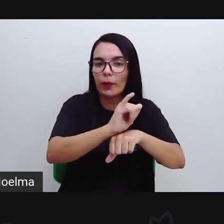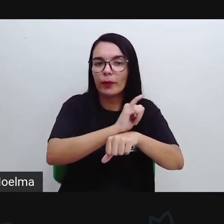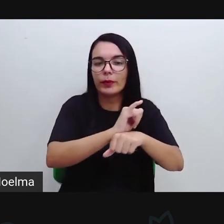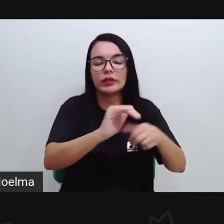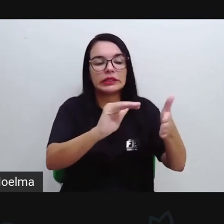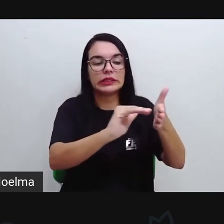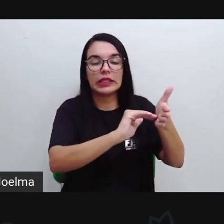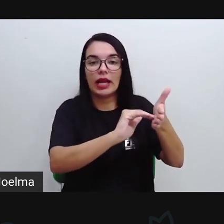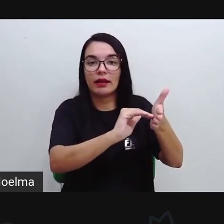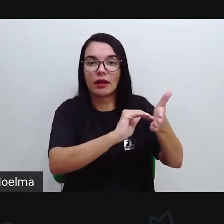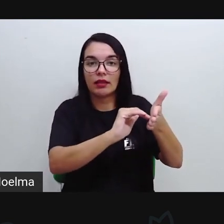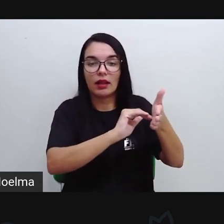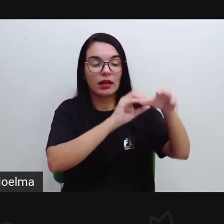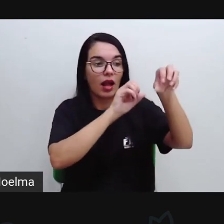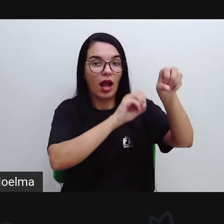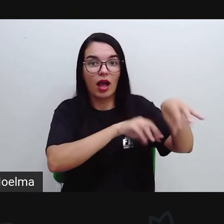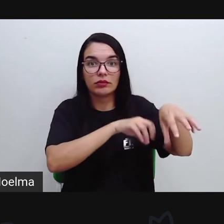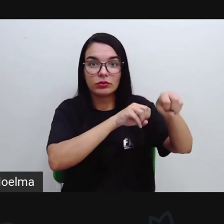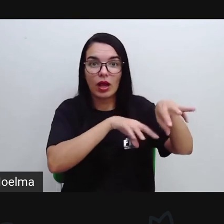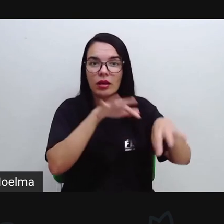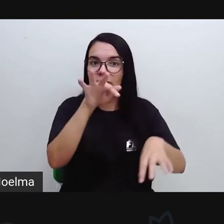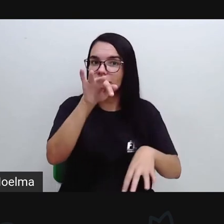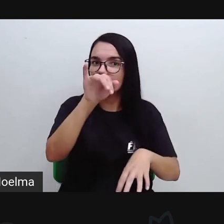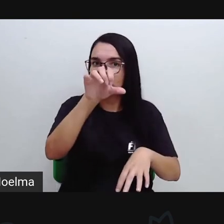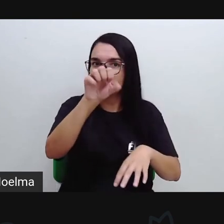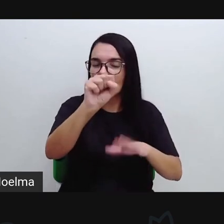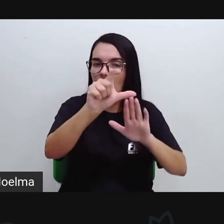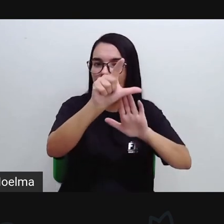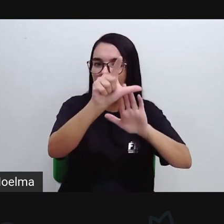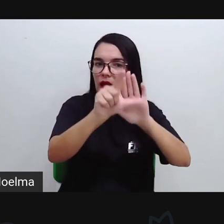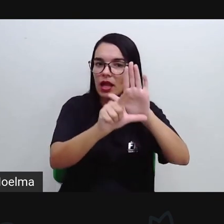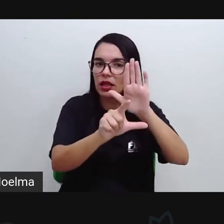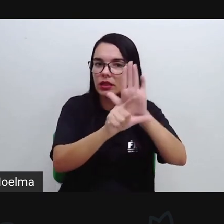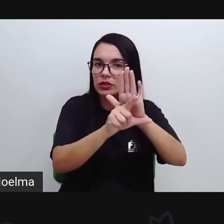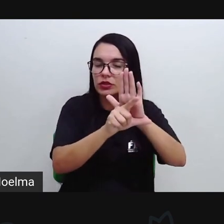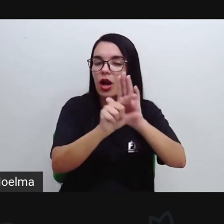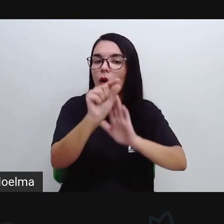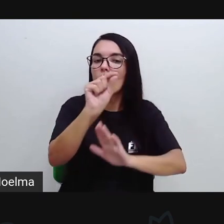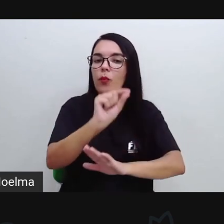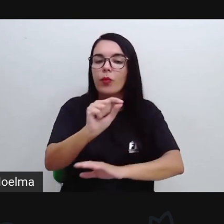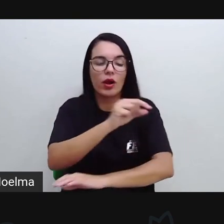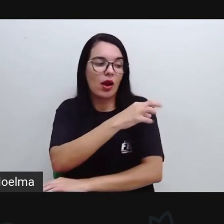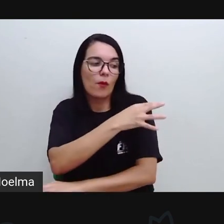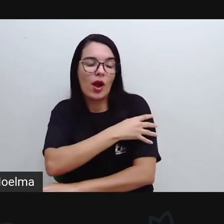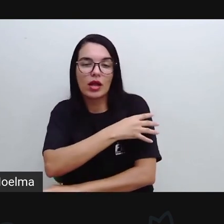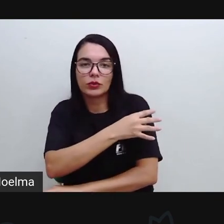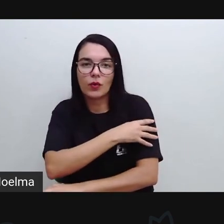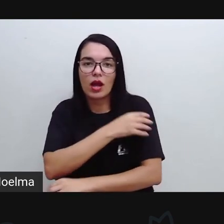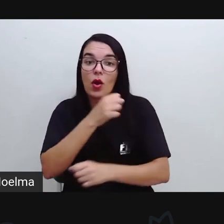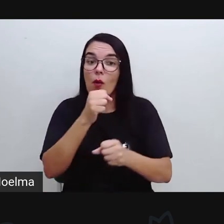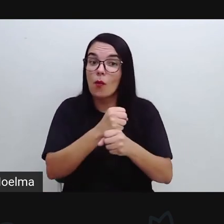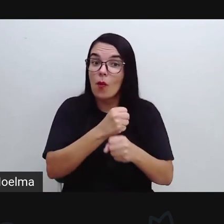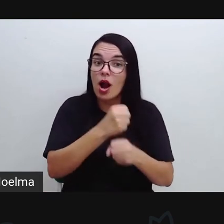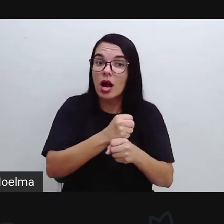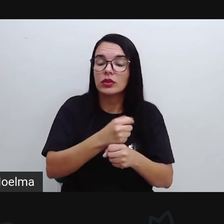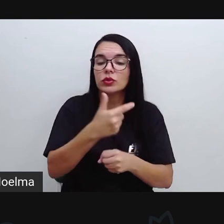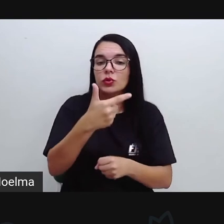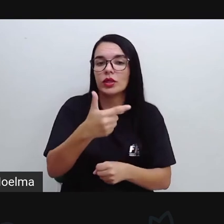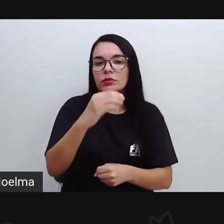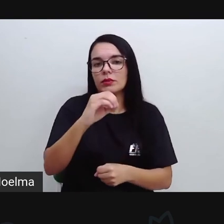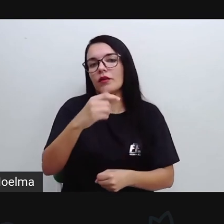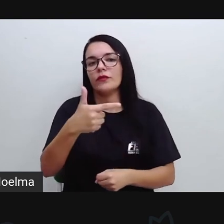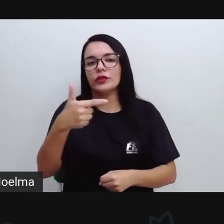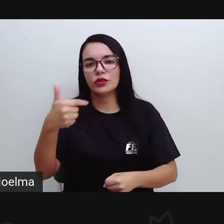canal do YouTube, na playlist do quarto ano 2021, que esse vídeo, ele vai estar